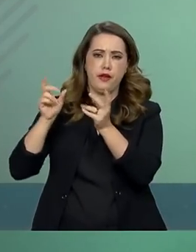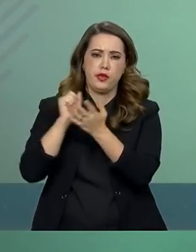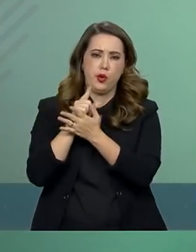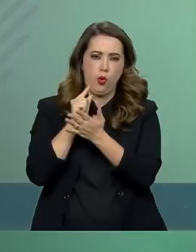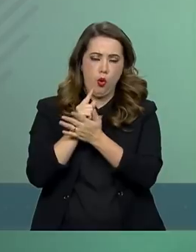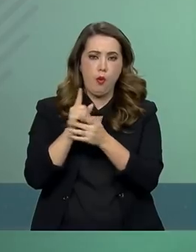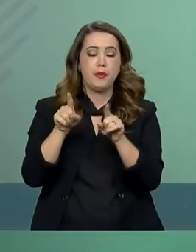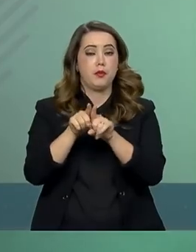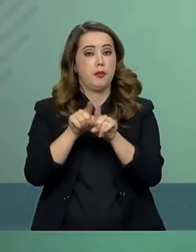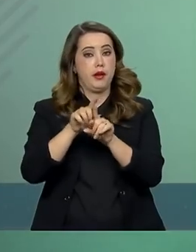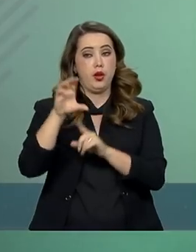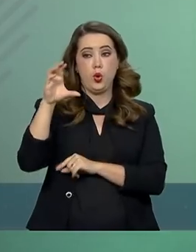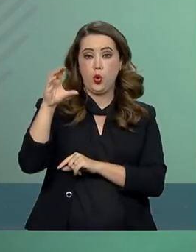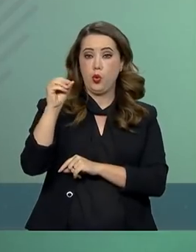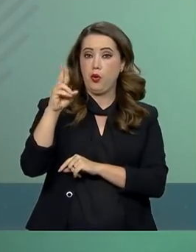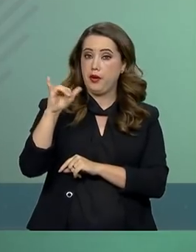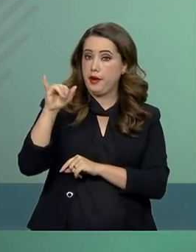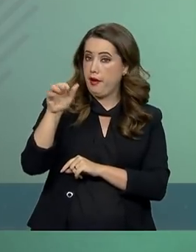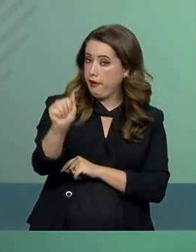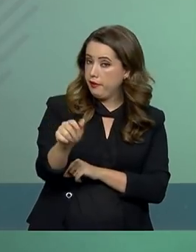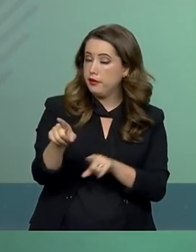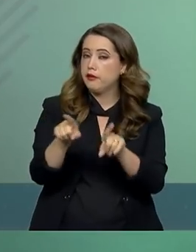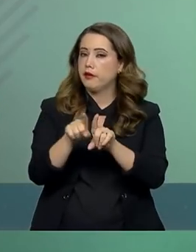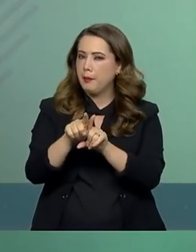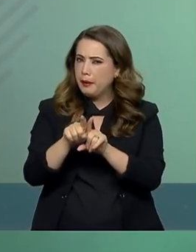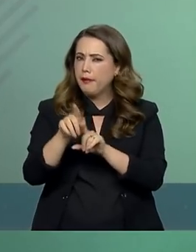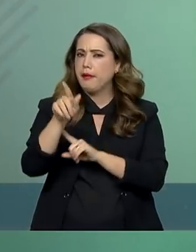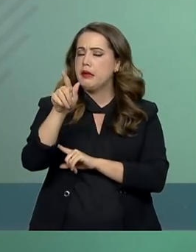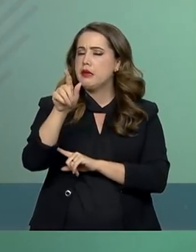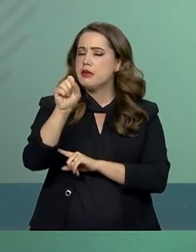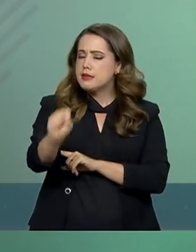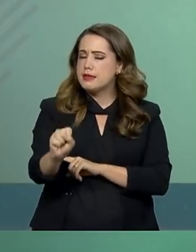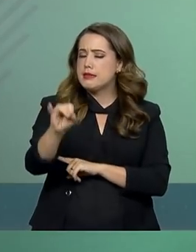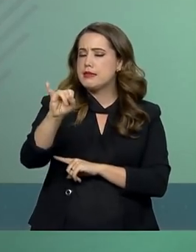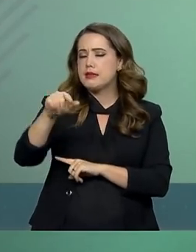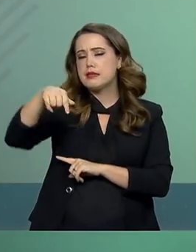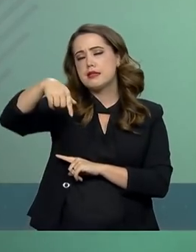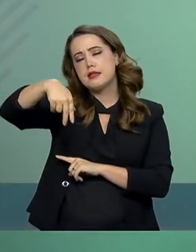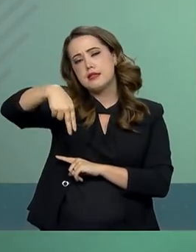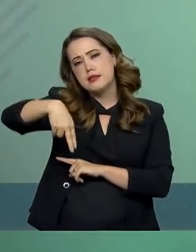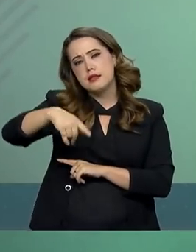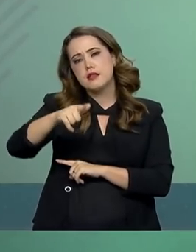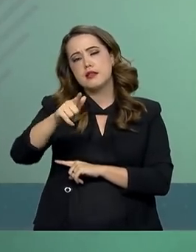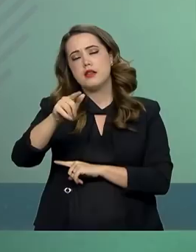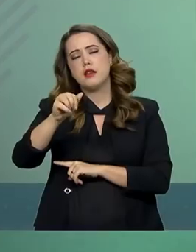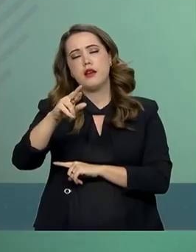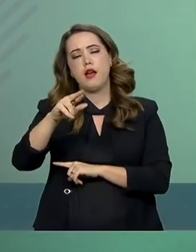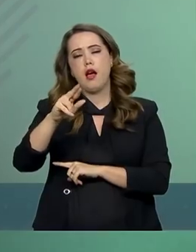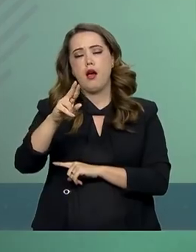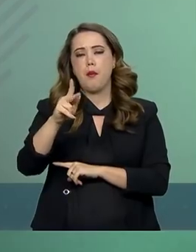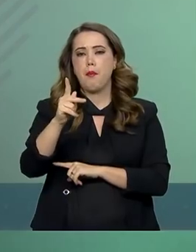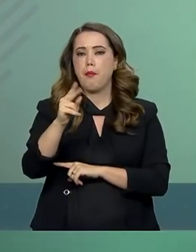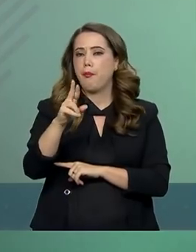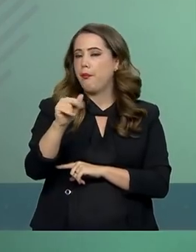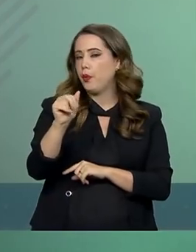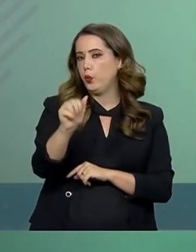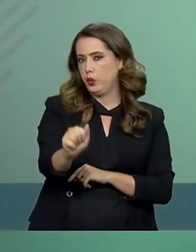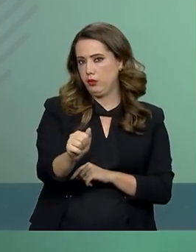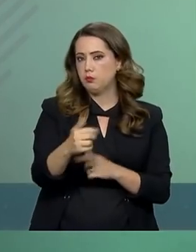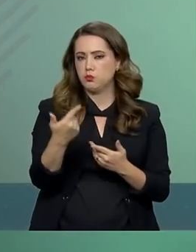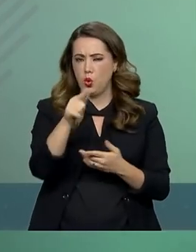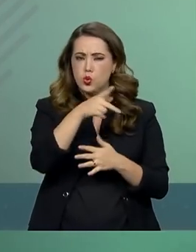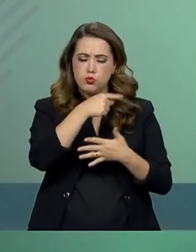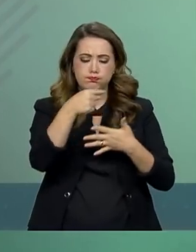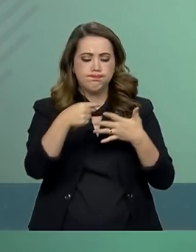Singapura. Prosseguindo na agenda do senhor presidente, às 17 horas,